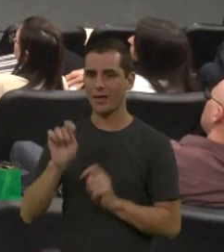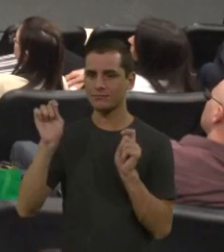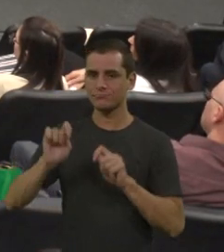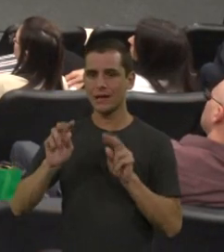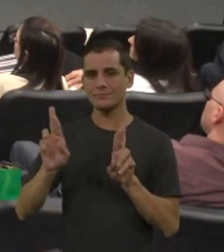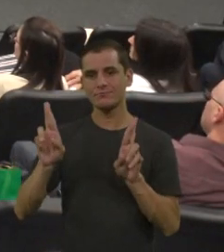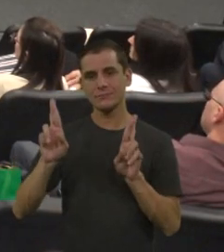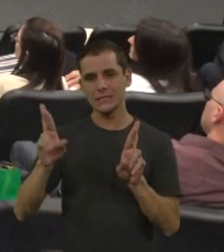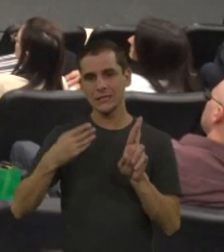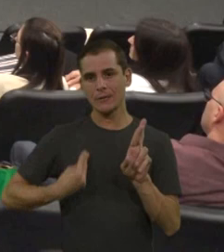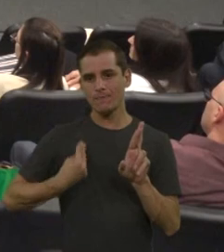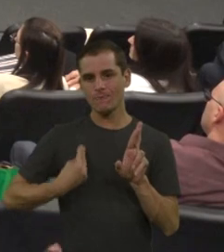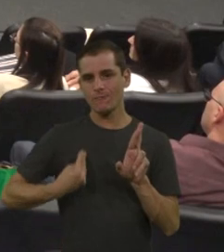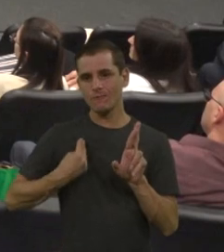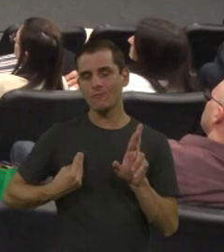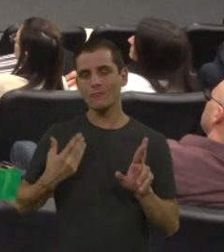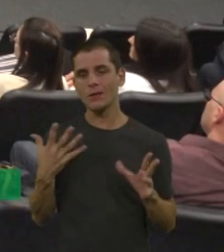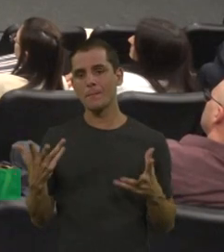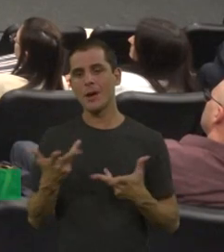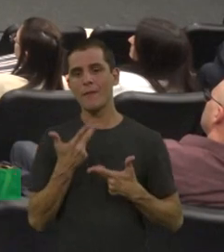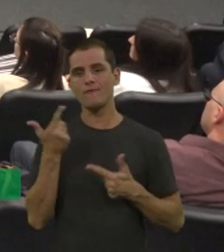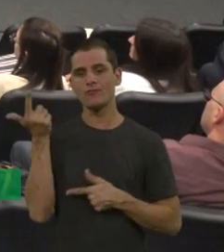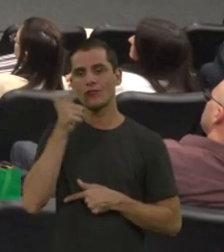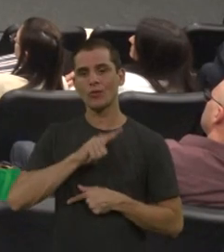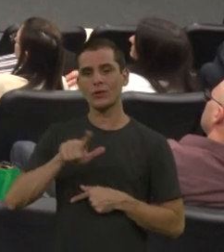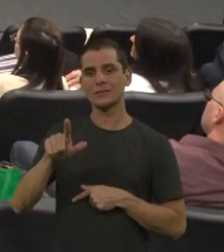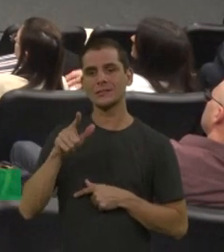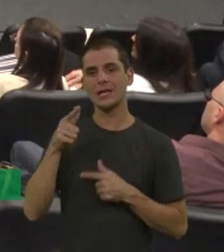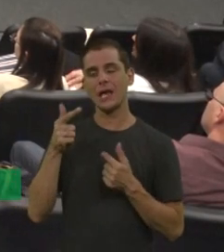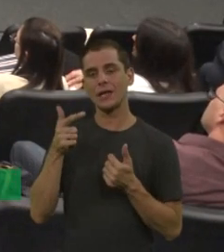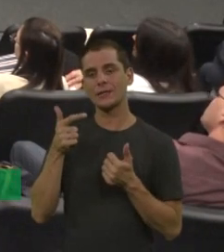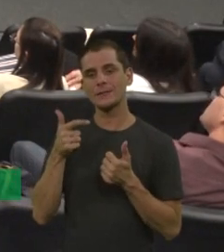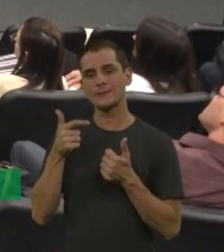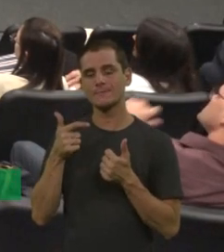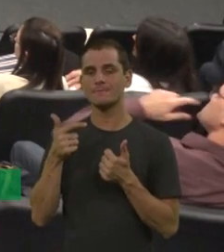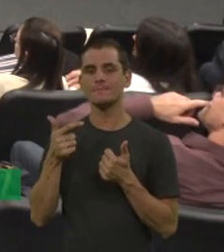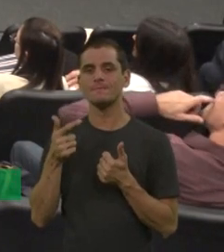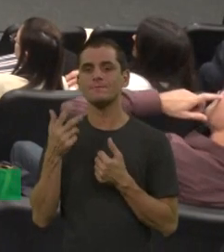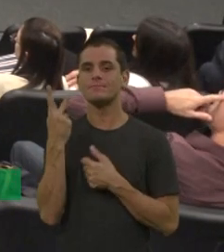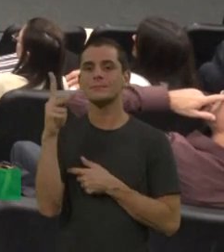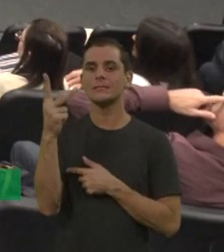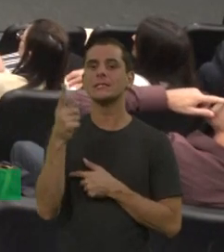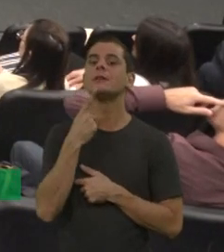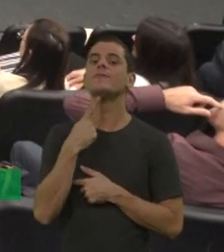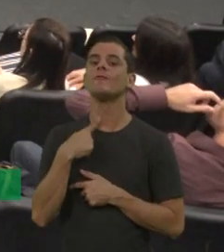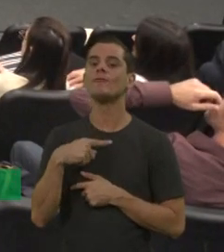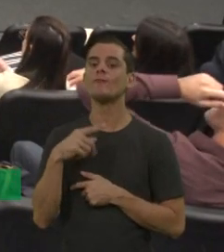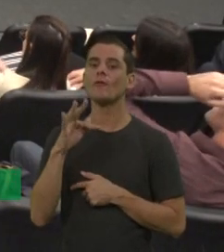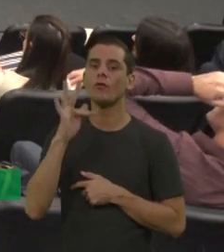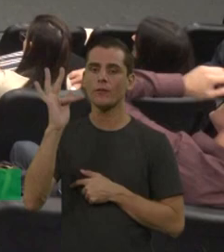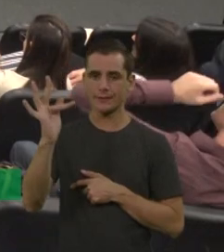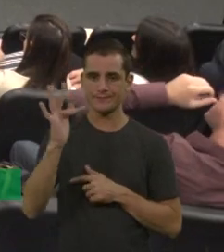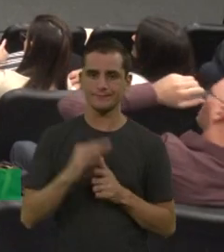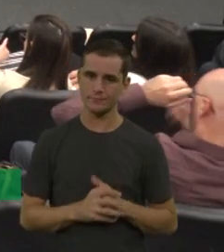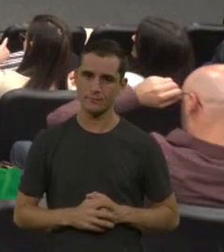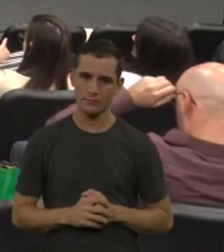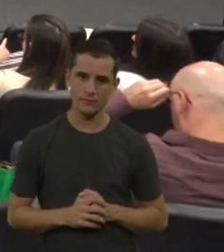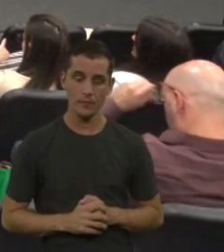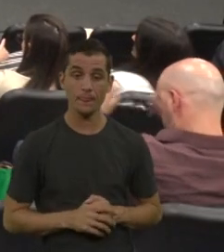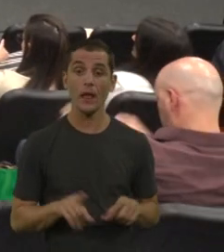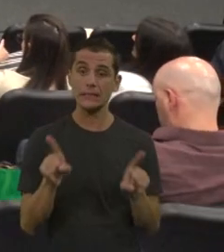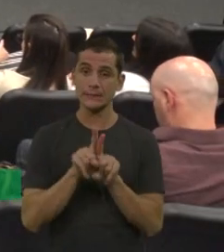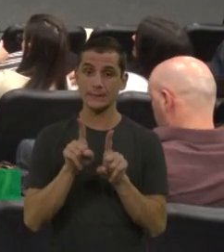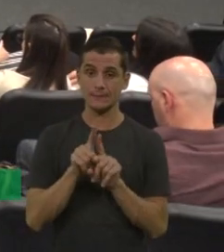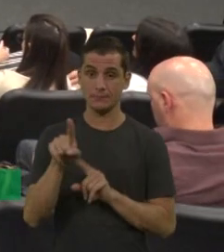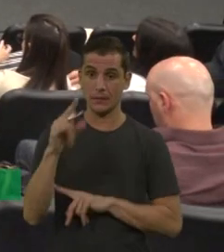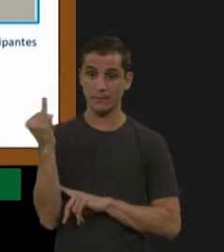mais próxima do que ele deseja. Aqui, o que a gente tem também, que é muito importante, visitas